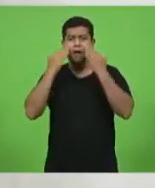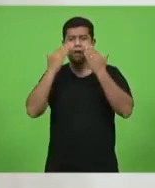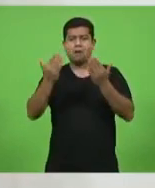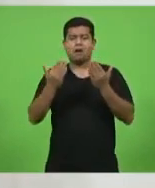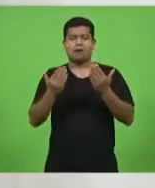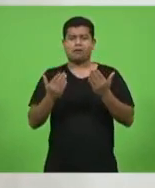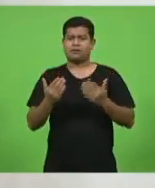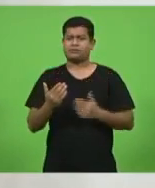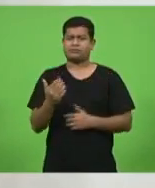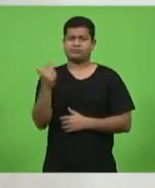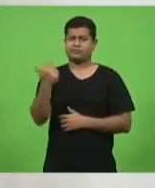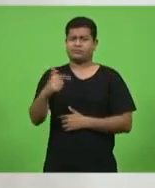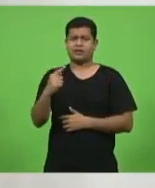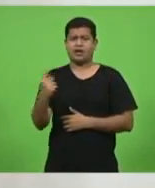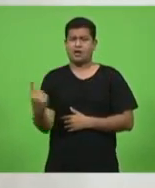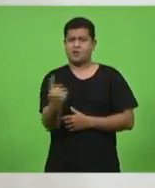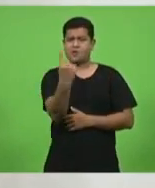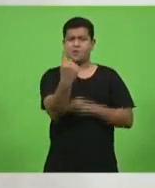vai saber